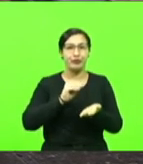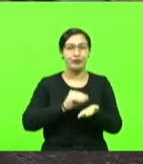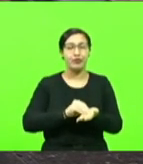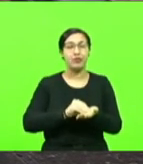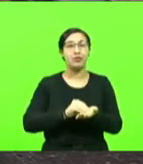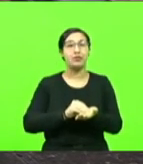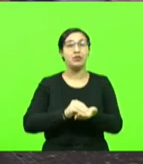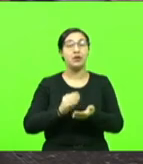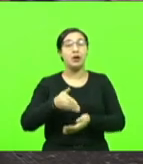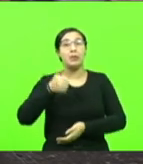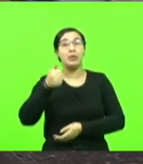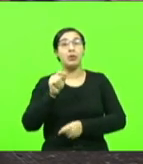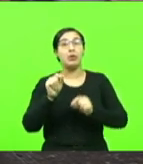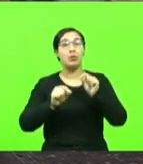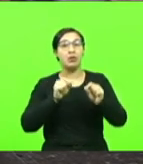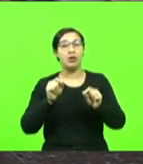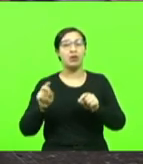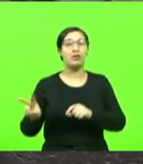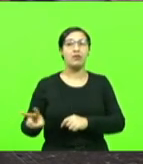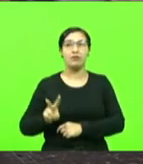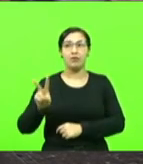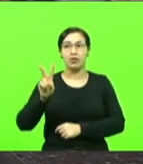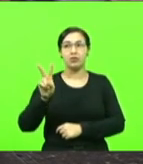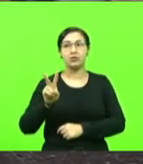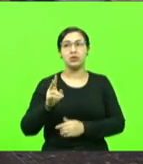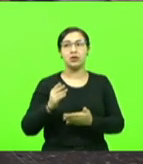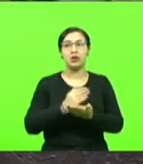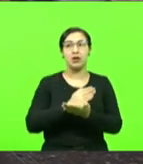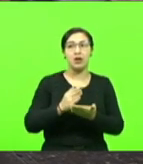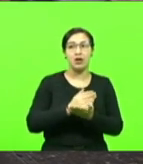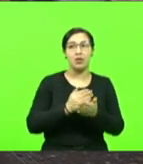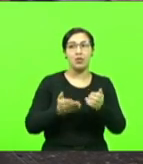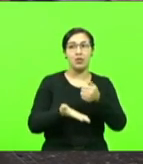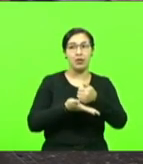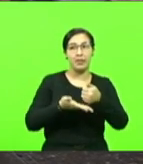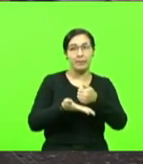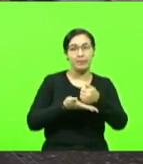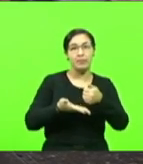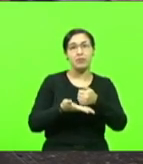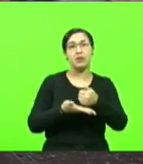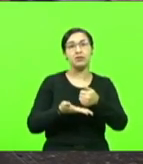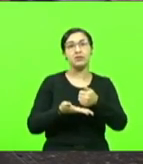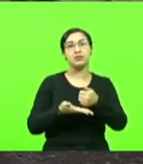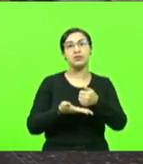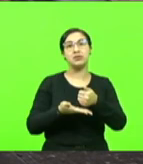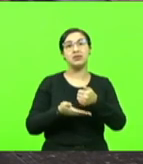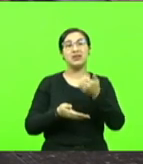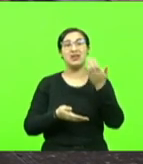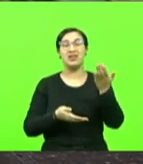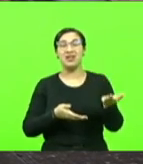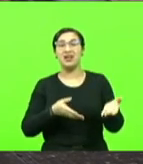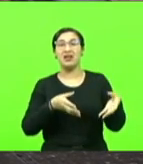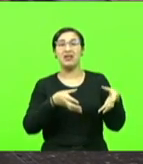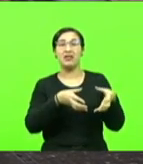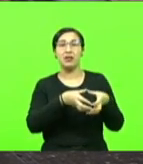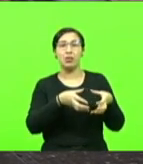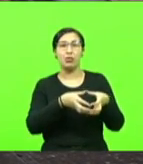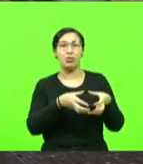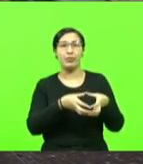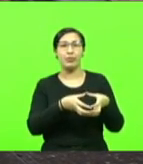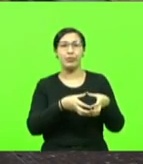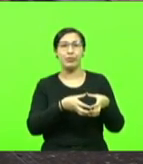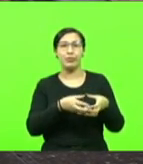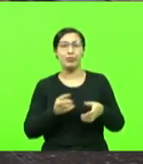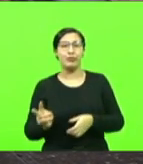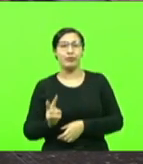valorizar aqueles que estão na base um pouco mais do que valorizar muito mais aqueles que